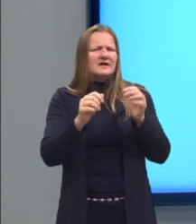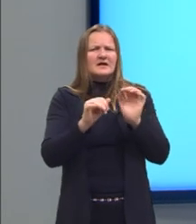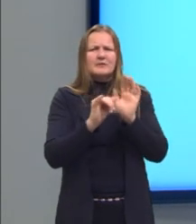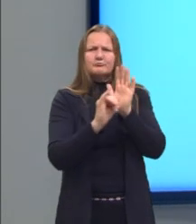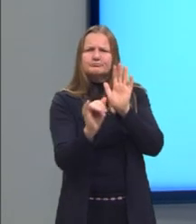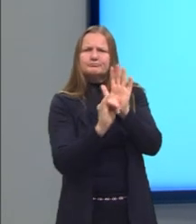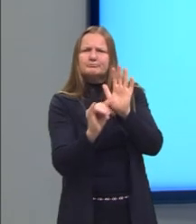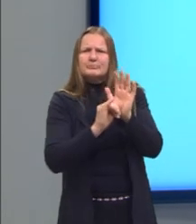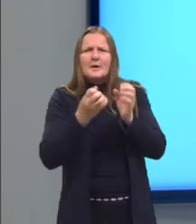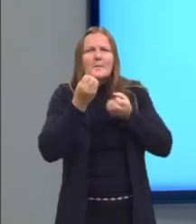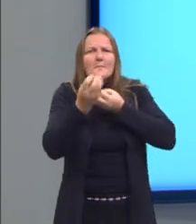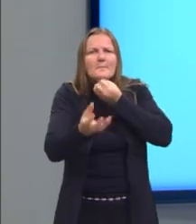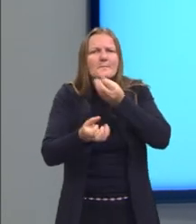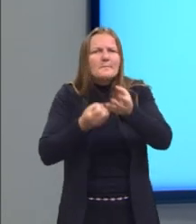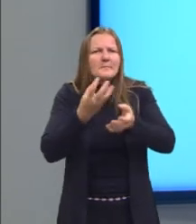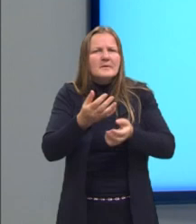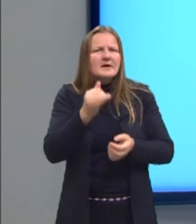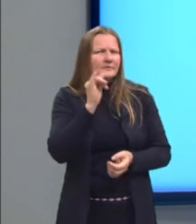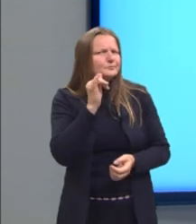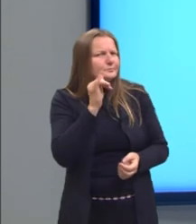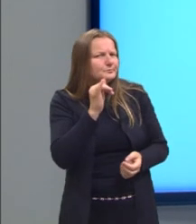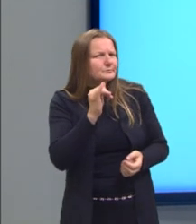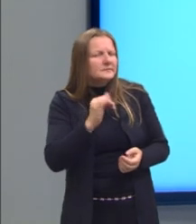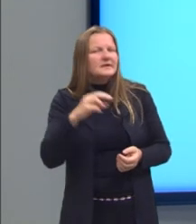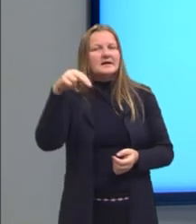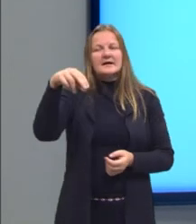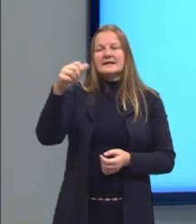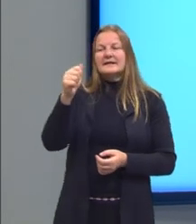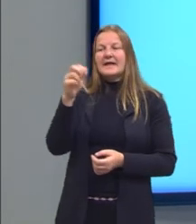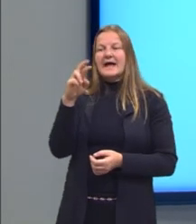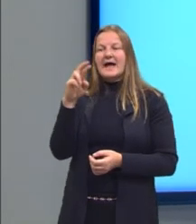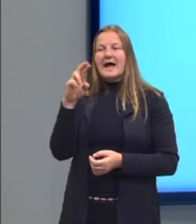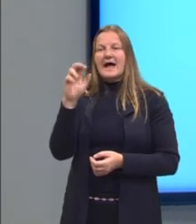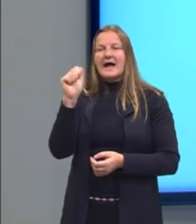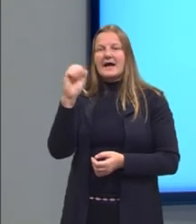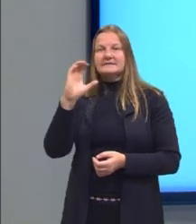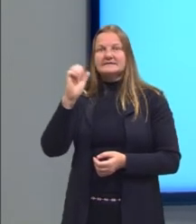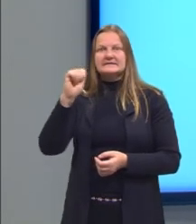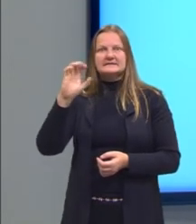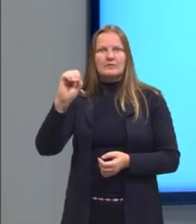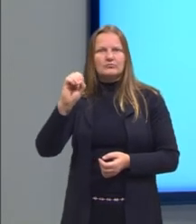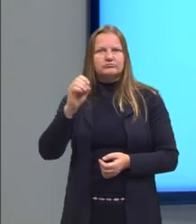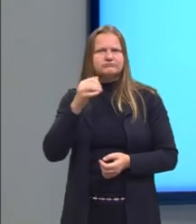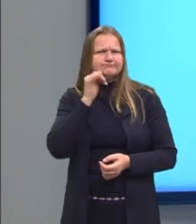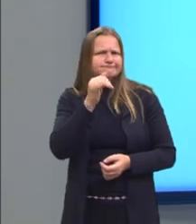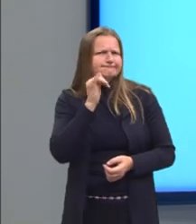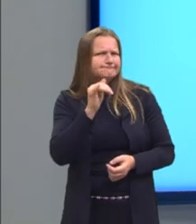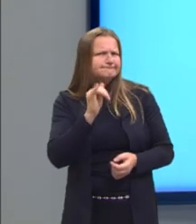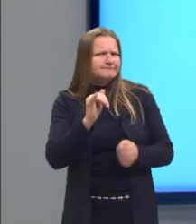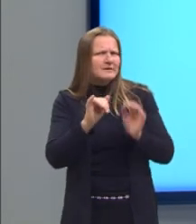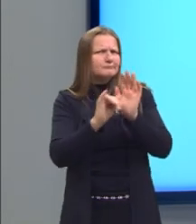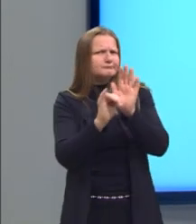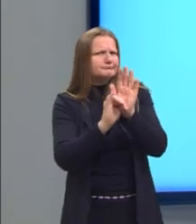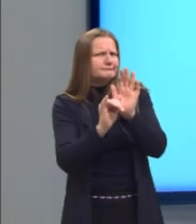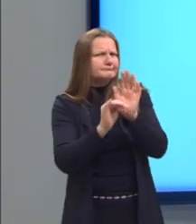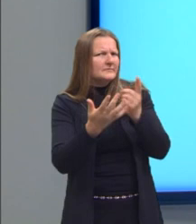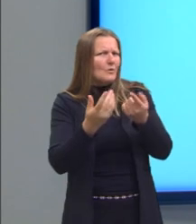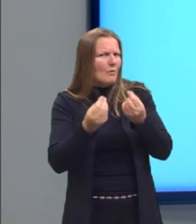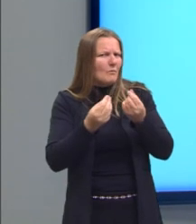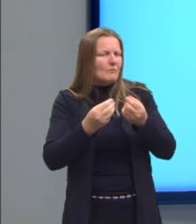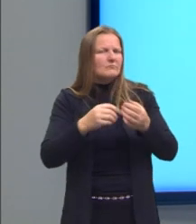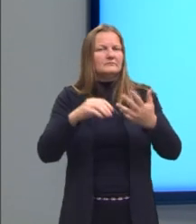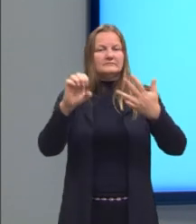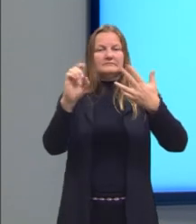Narração. Será que é ela que vai nos ajudar ali a compor uma biografia? Letra D,